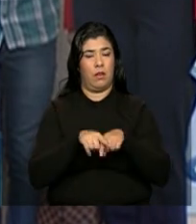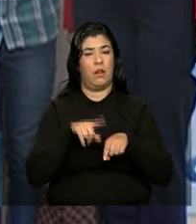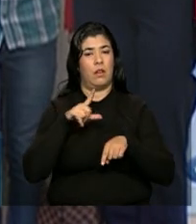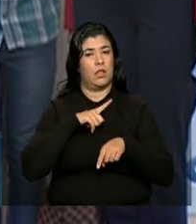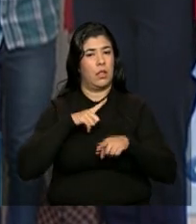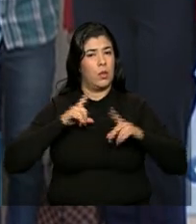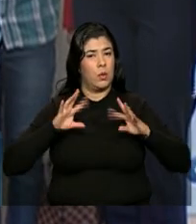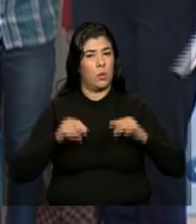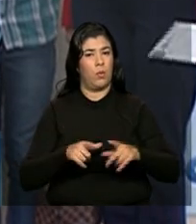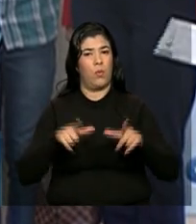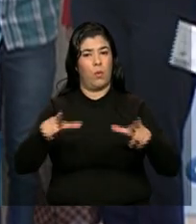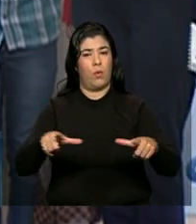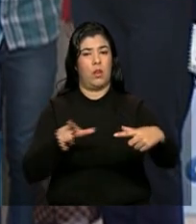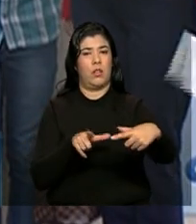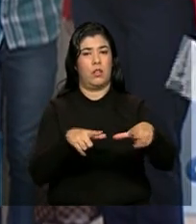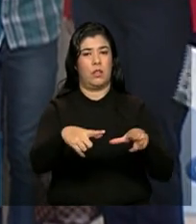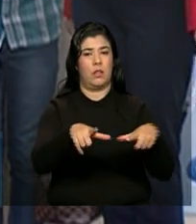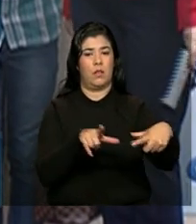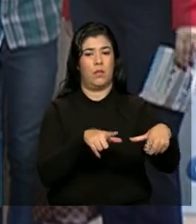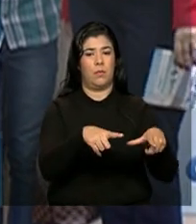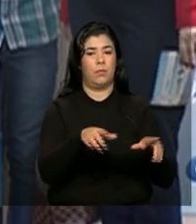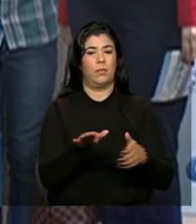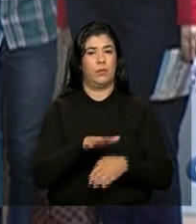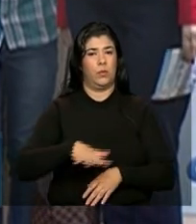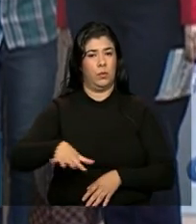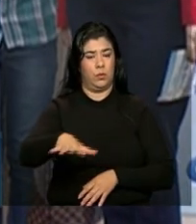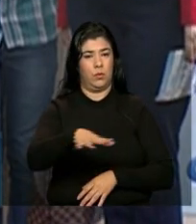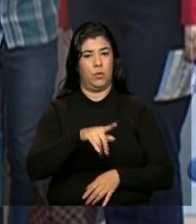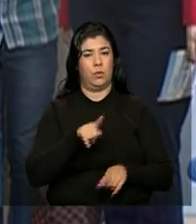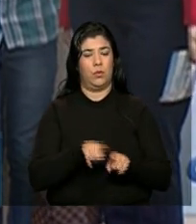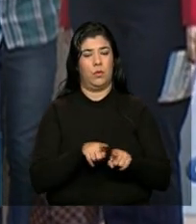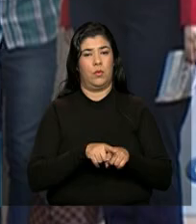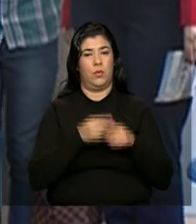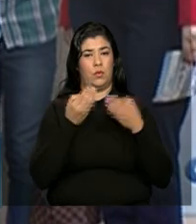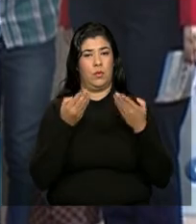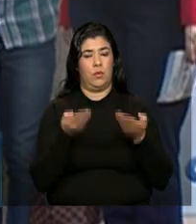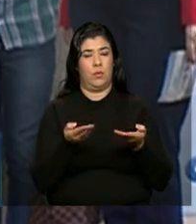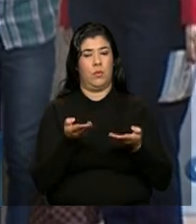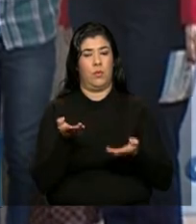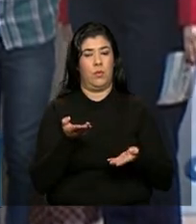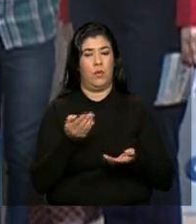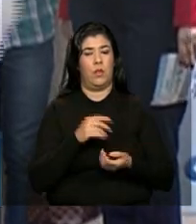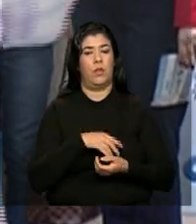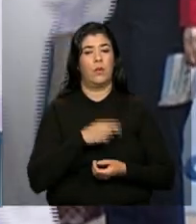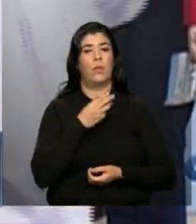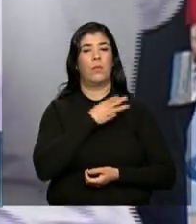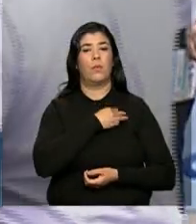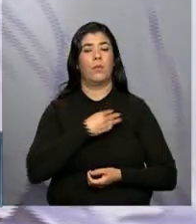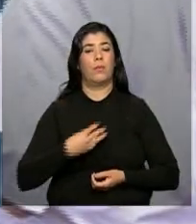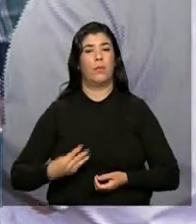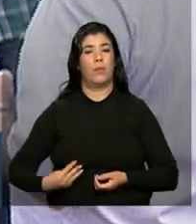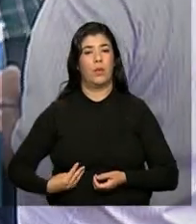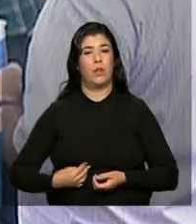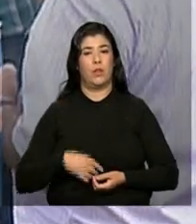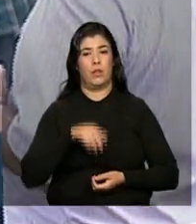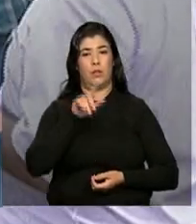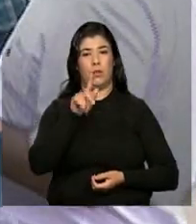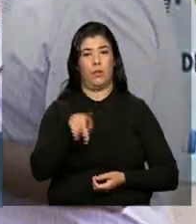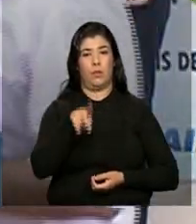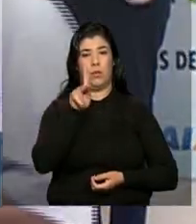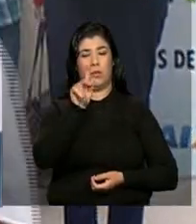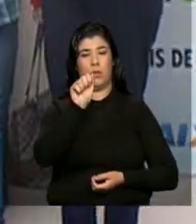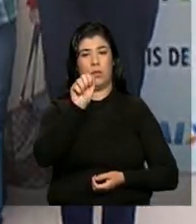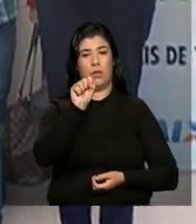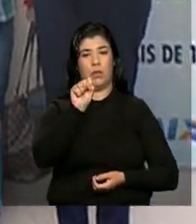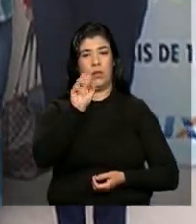todos os ambientes. Também aí, nas imagens, o ministro Gilberto Kassab e